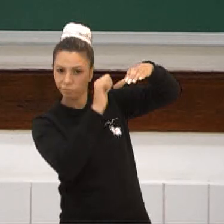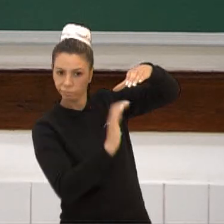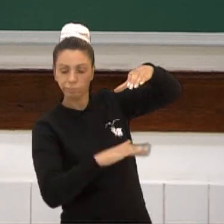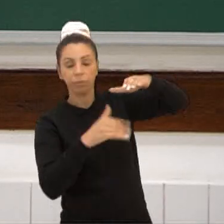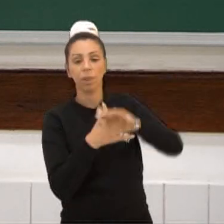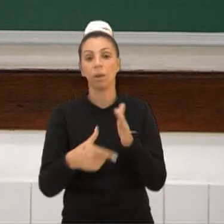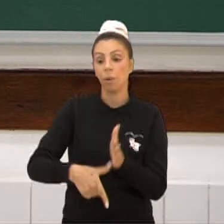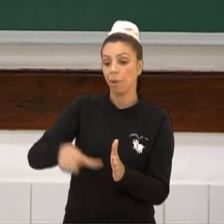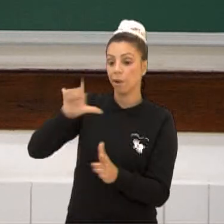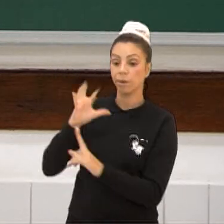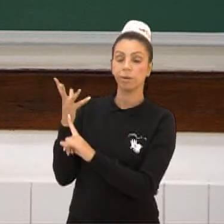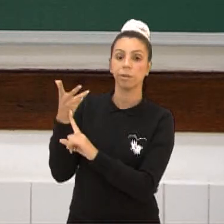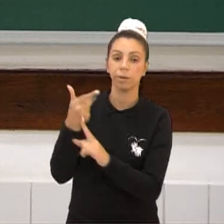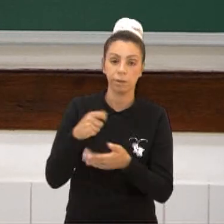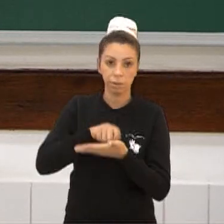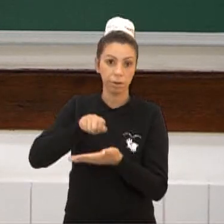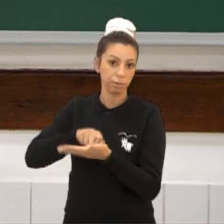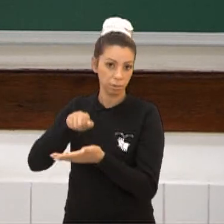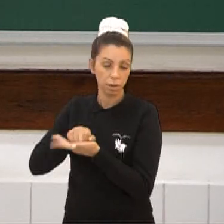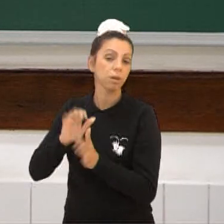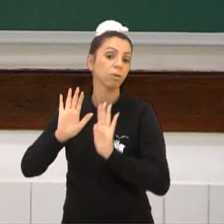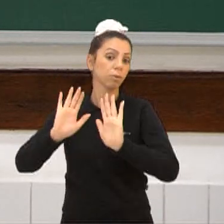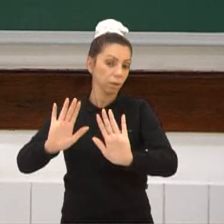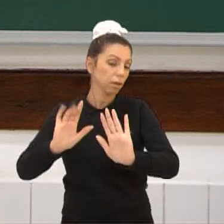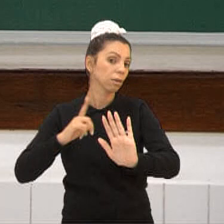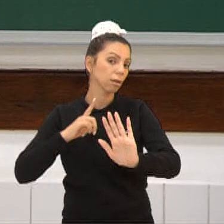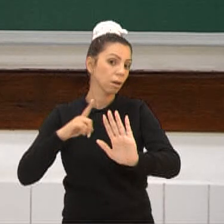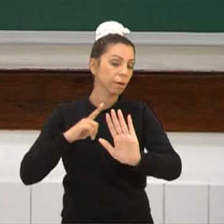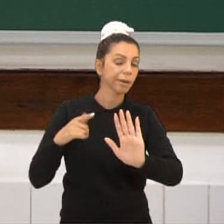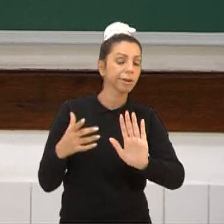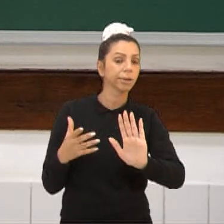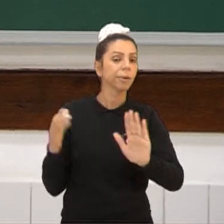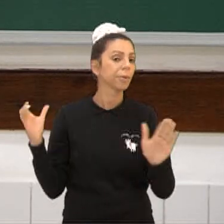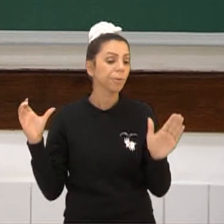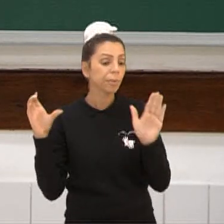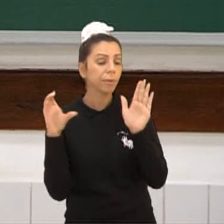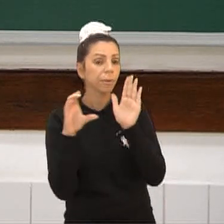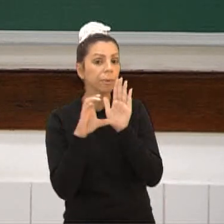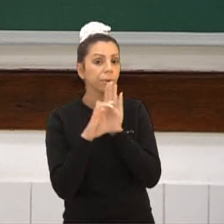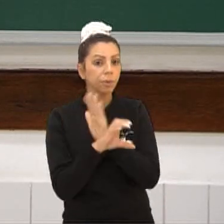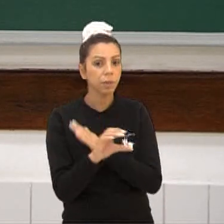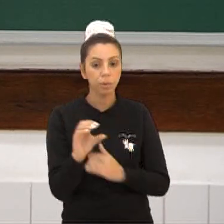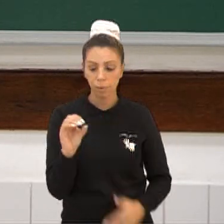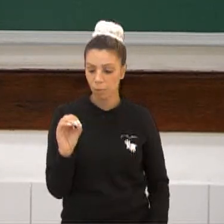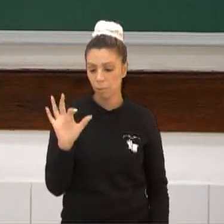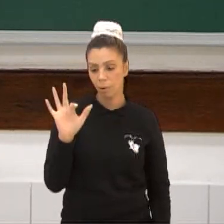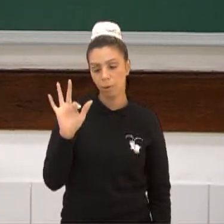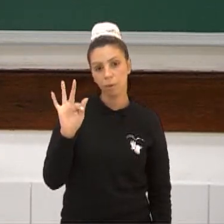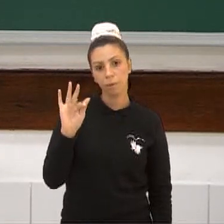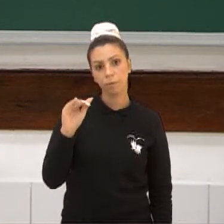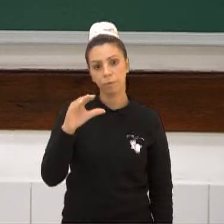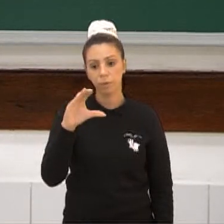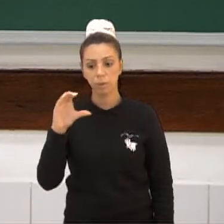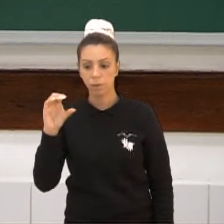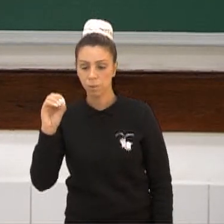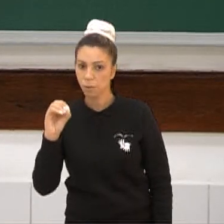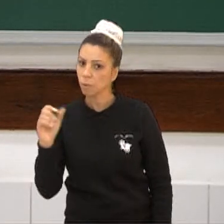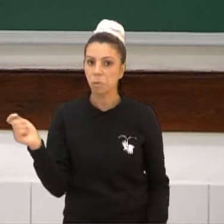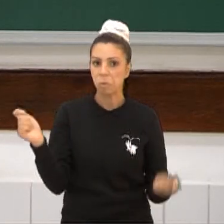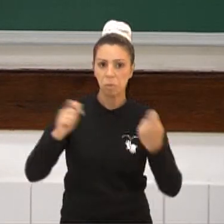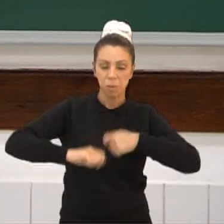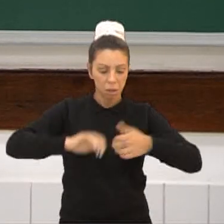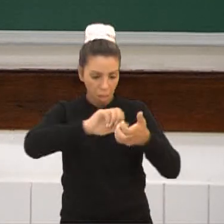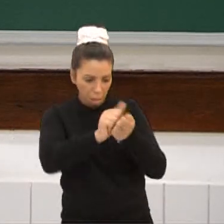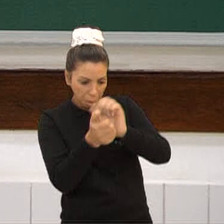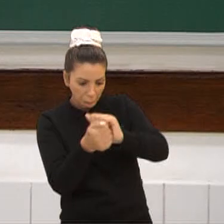escrita, a arte geralmente era uma concepção como ofício. Ou seja, eu não tinha que fazer uma expressão